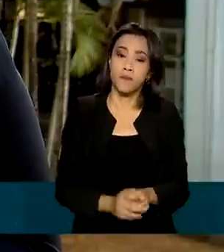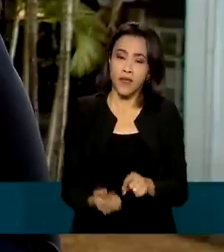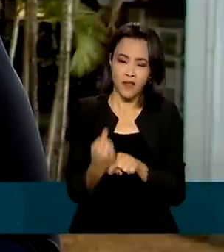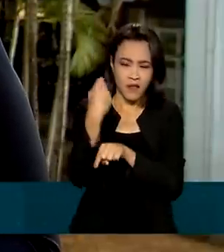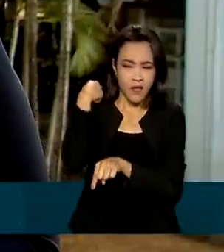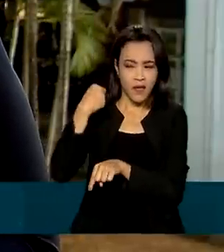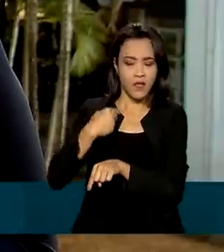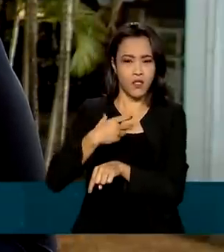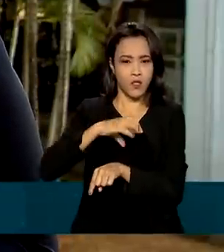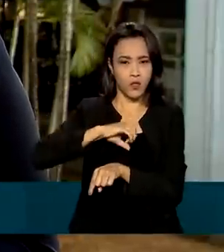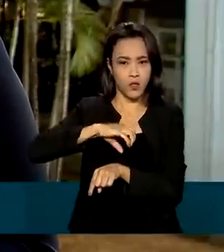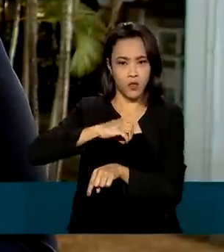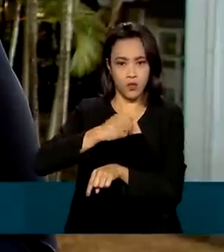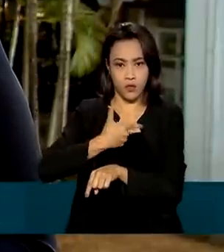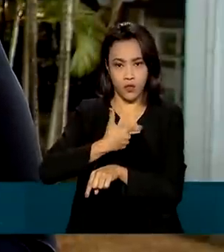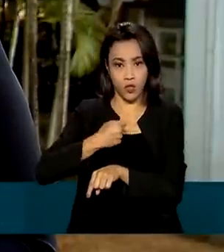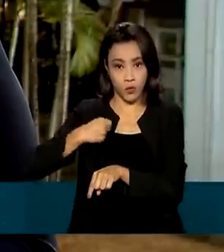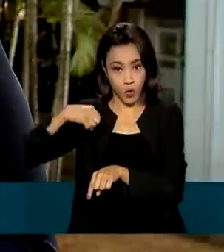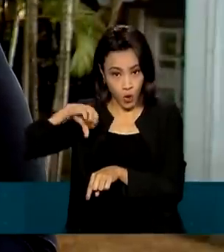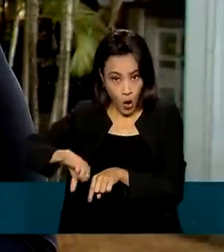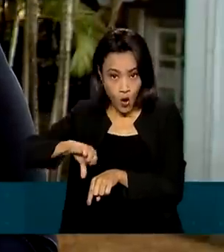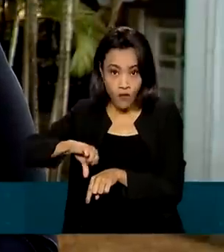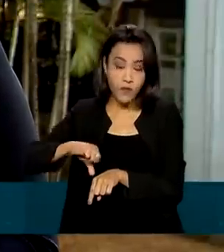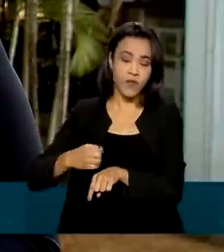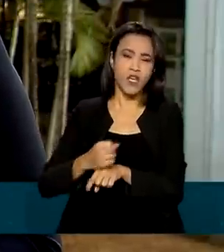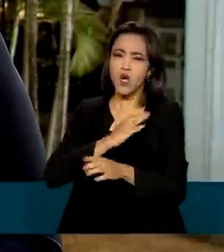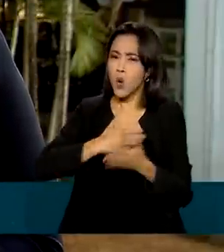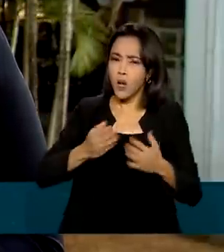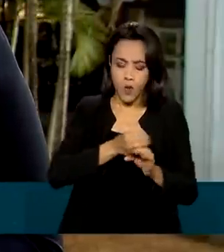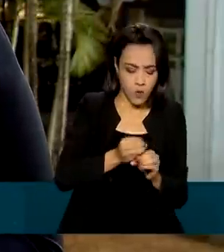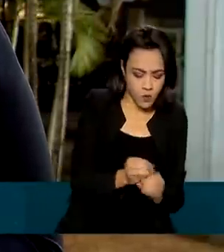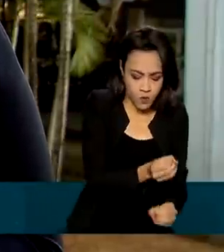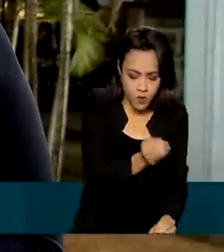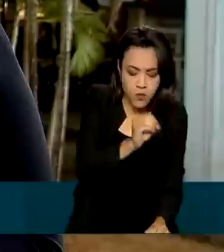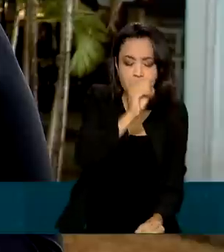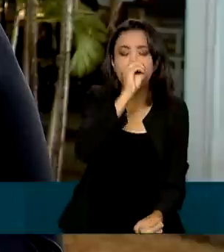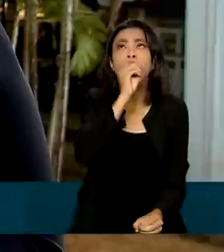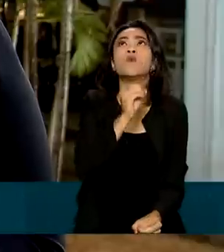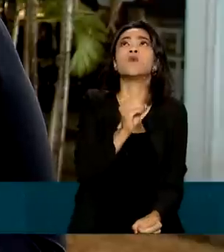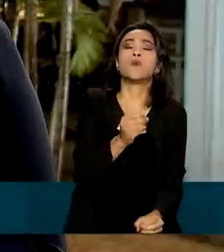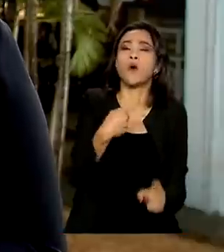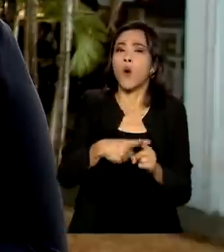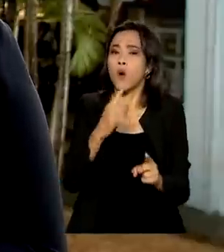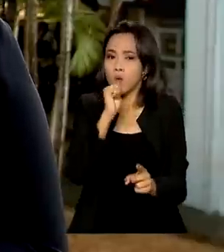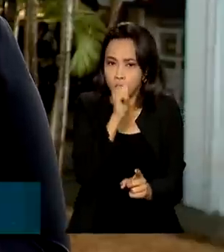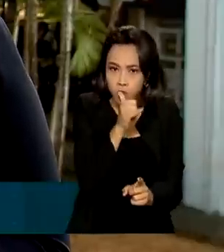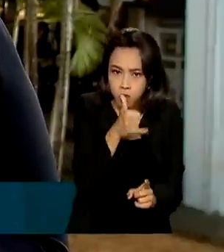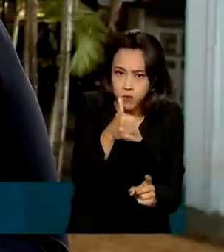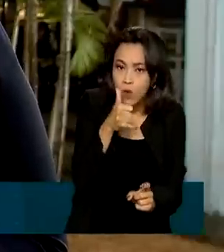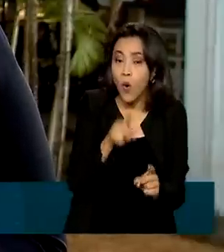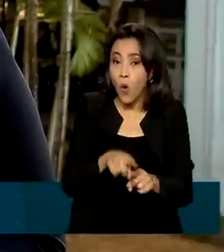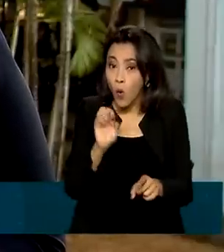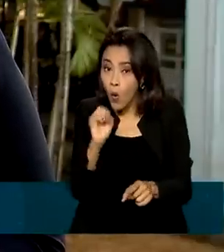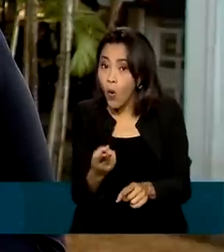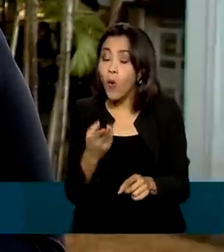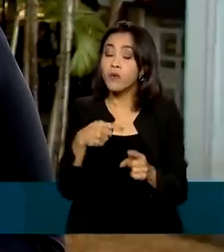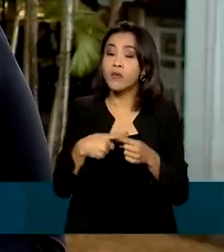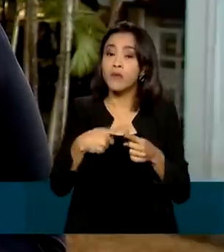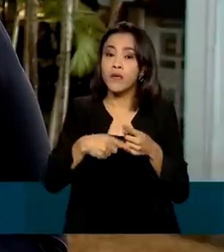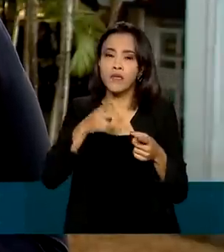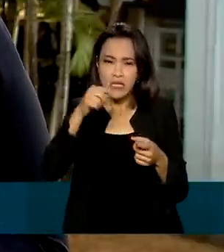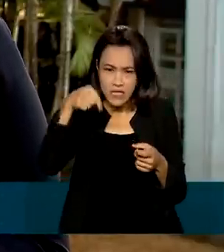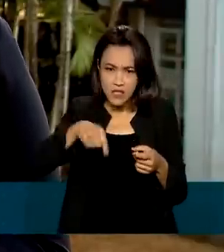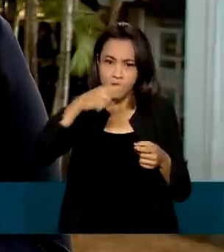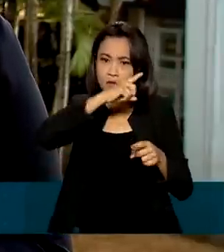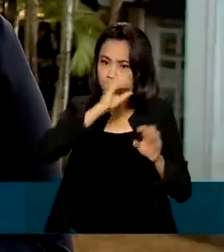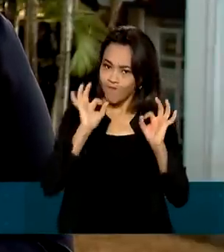e o uso de todos os tipos de cigarros eletrônicos estavam proibidos pela Anvisa. Mas agora, esse parecer foi confirmado.